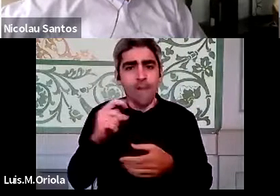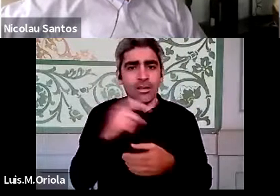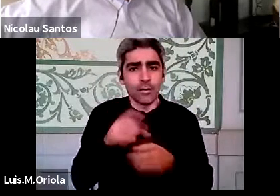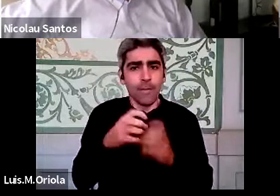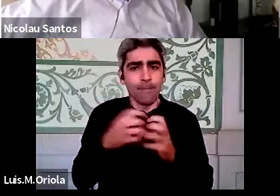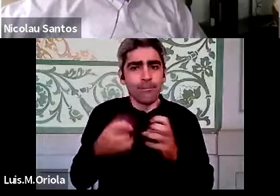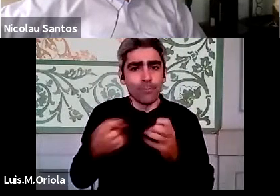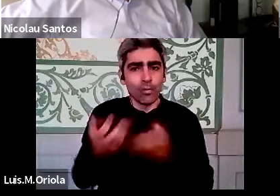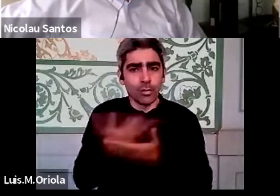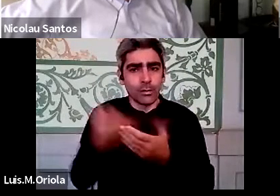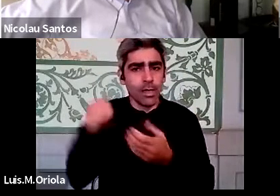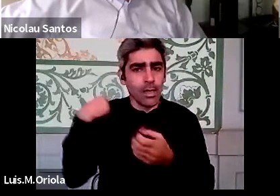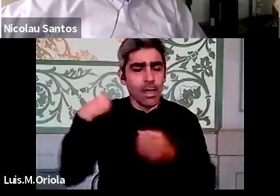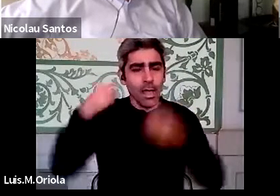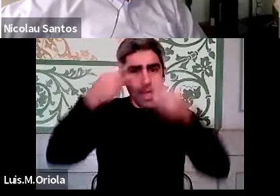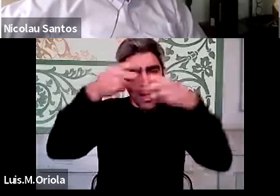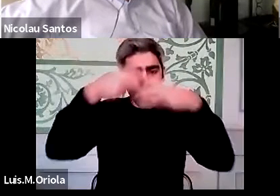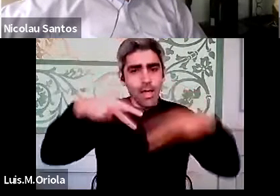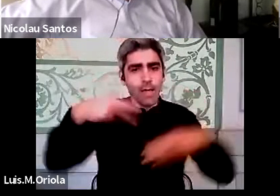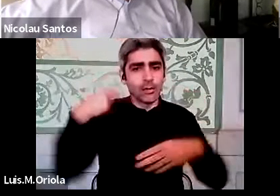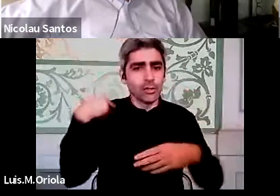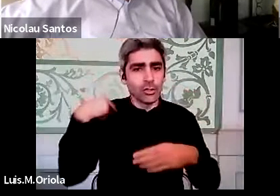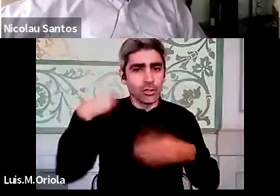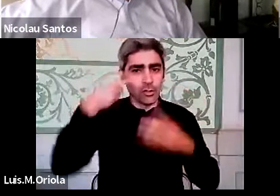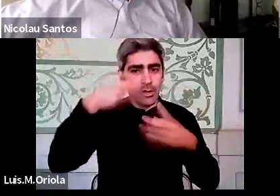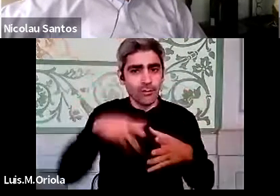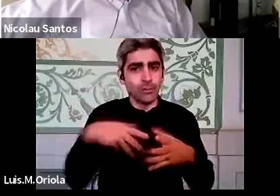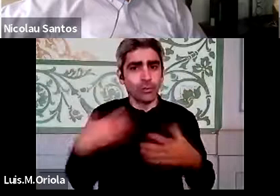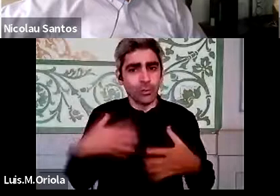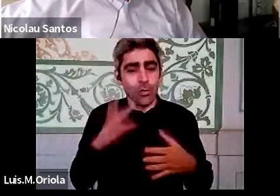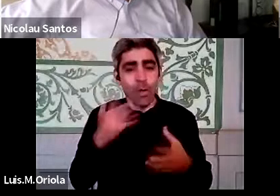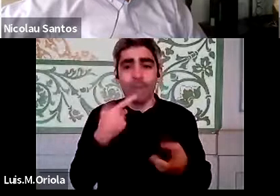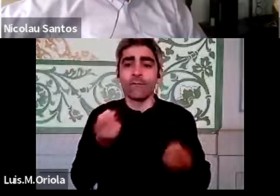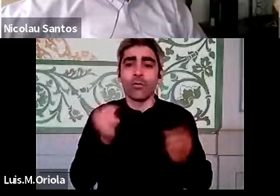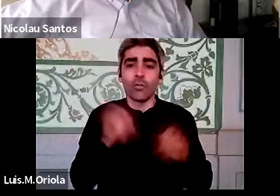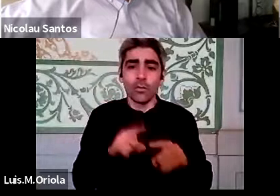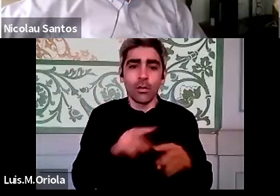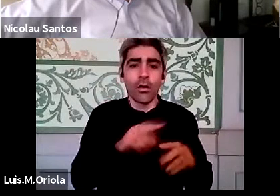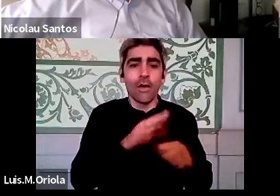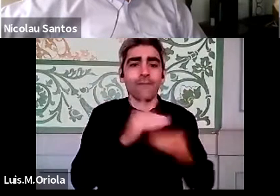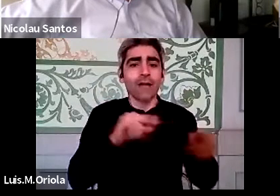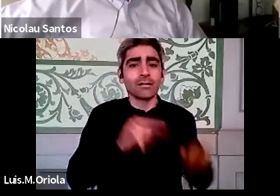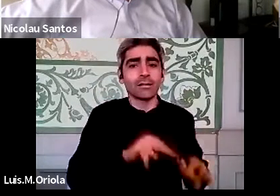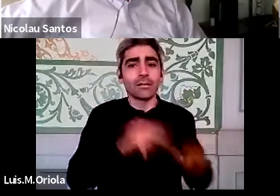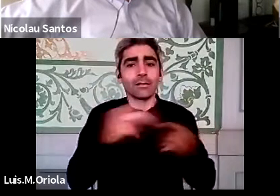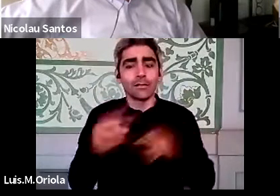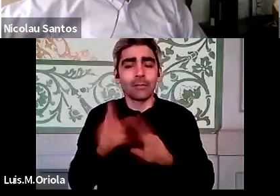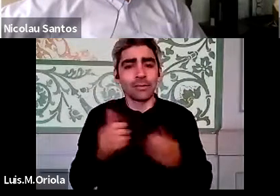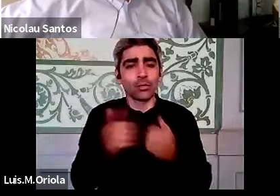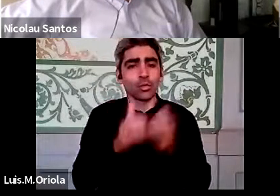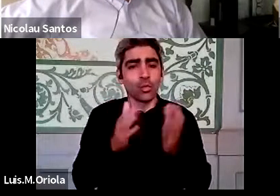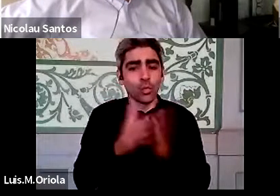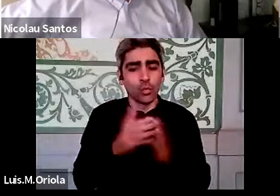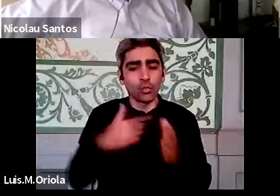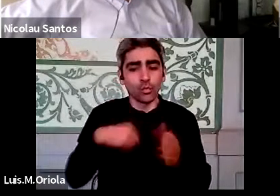burocracia e a hierarquia. E quando regressarmos, quando estivermos nas fases de transição, temos que estar sempre todos atentos, e